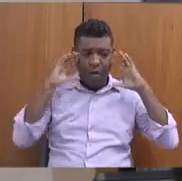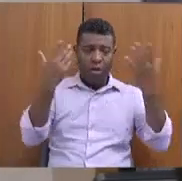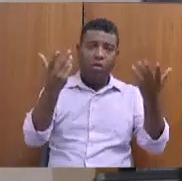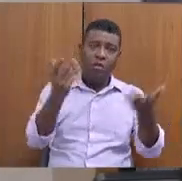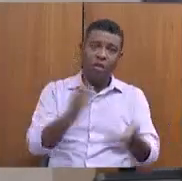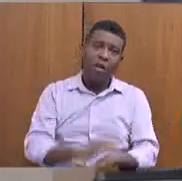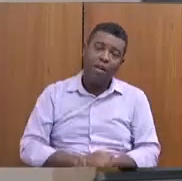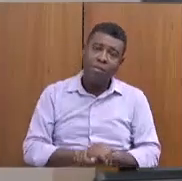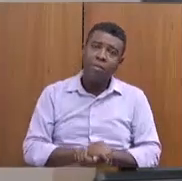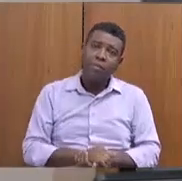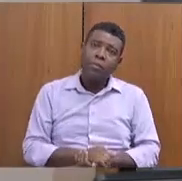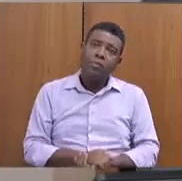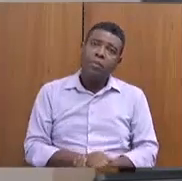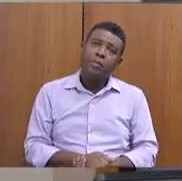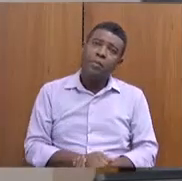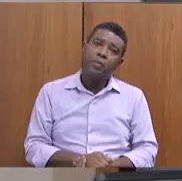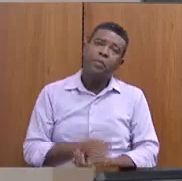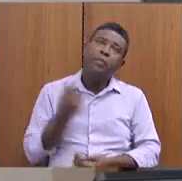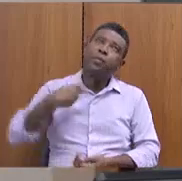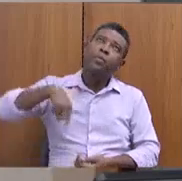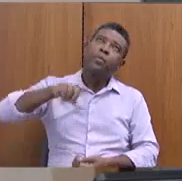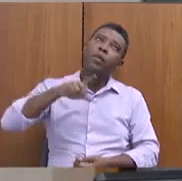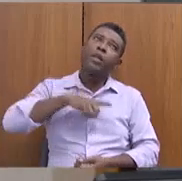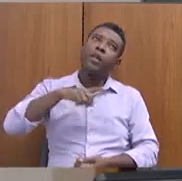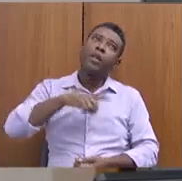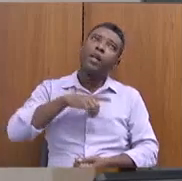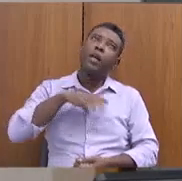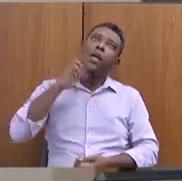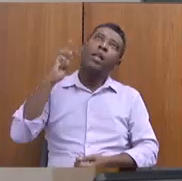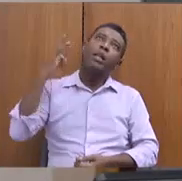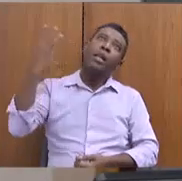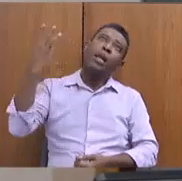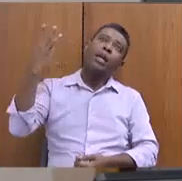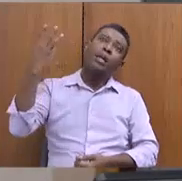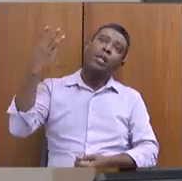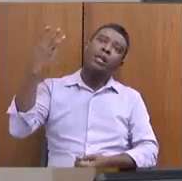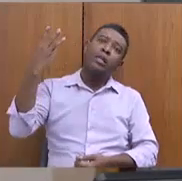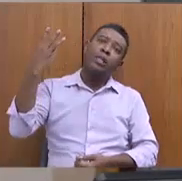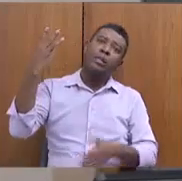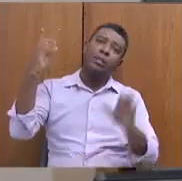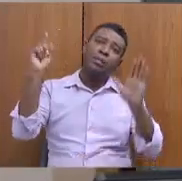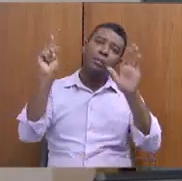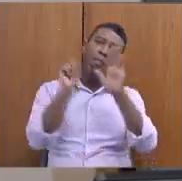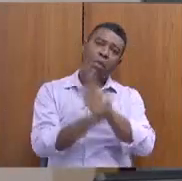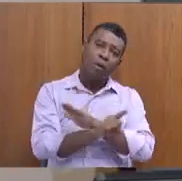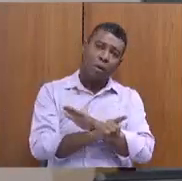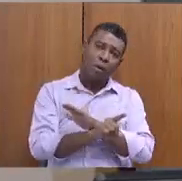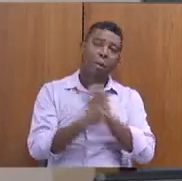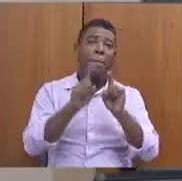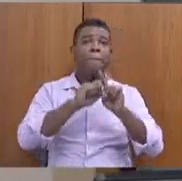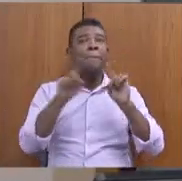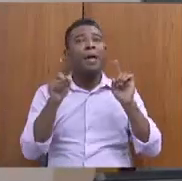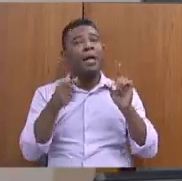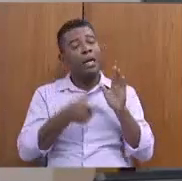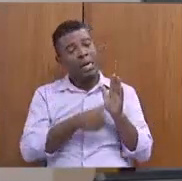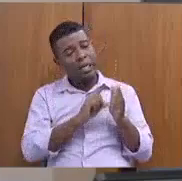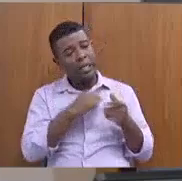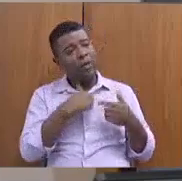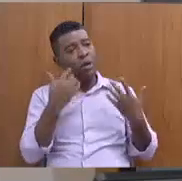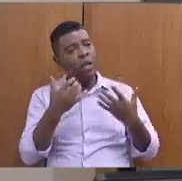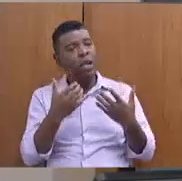Nós temos três perguntas aqui, mas antes eu queria também comentar essa apresentação,